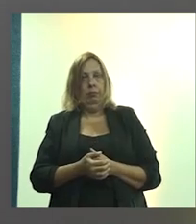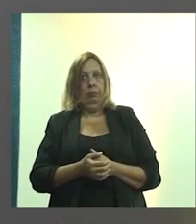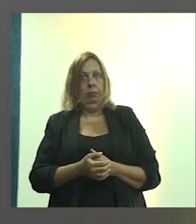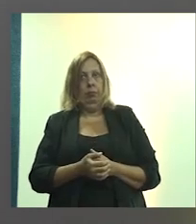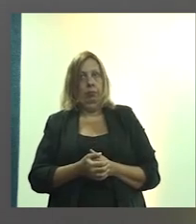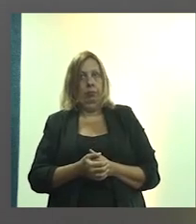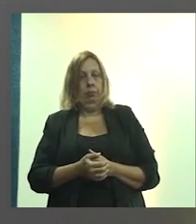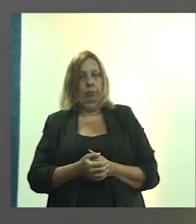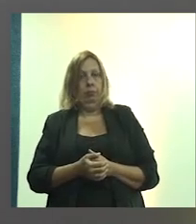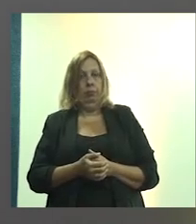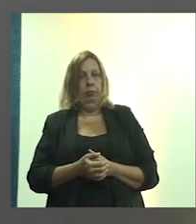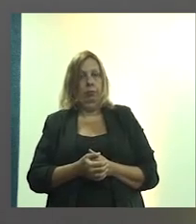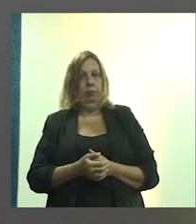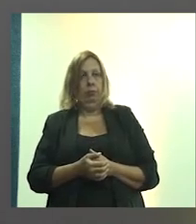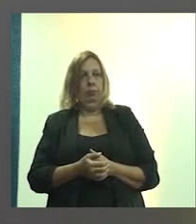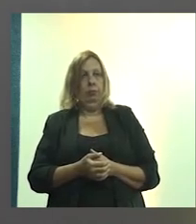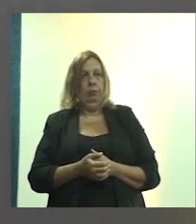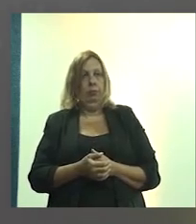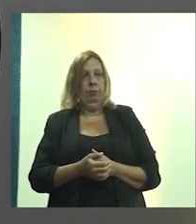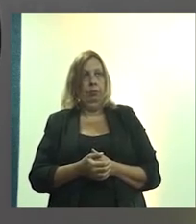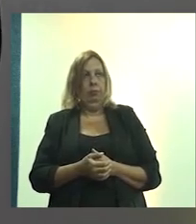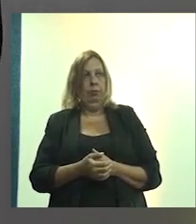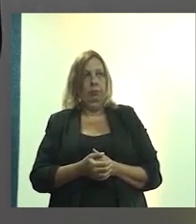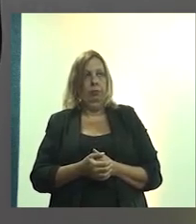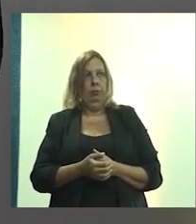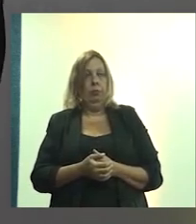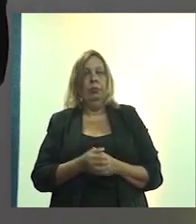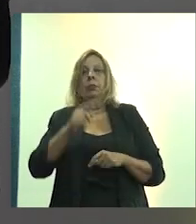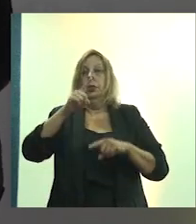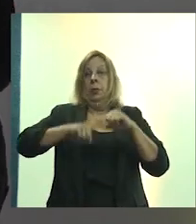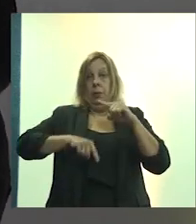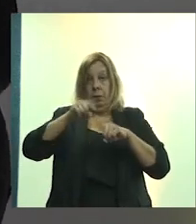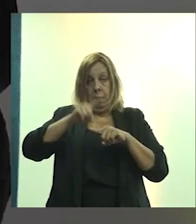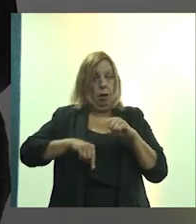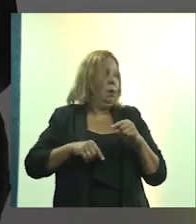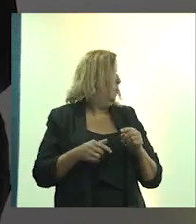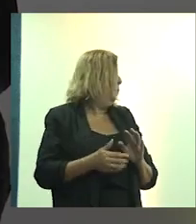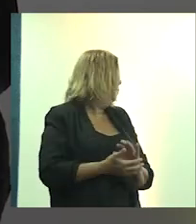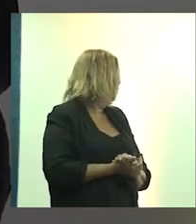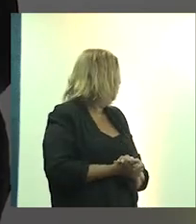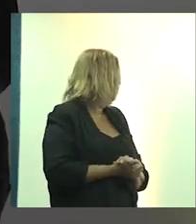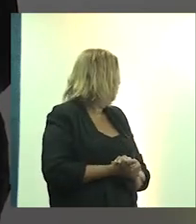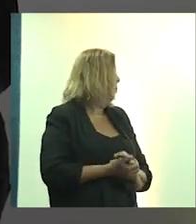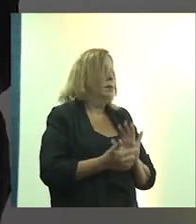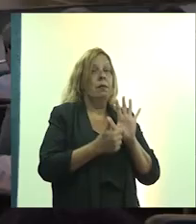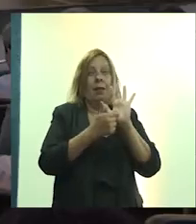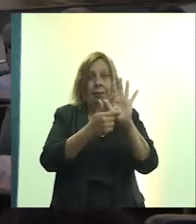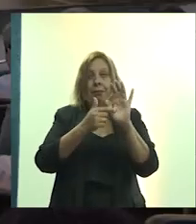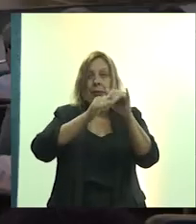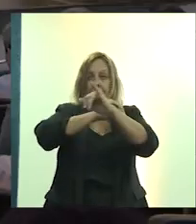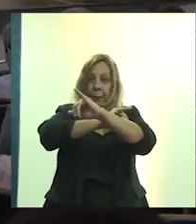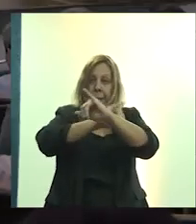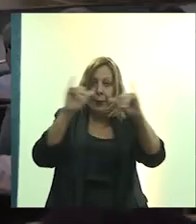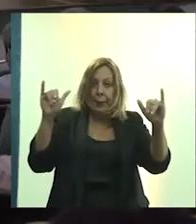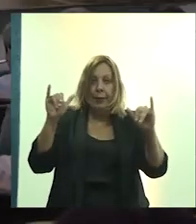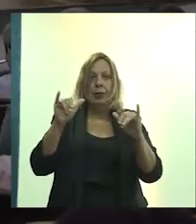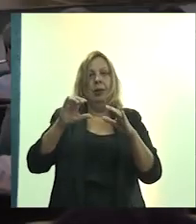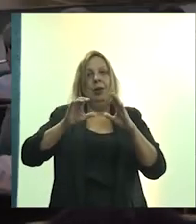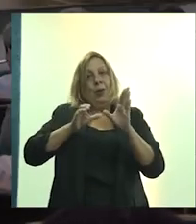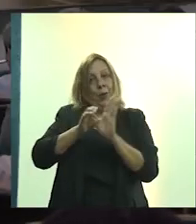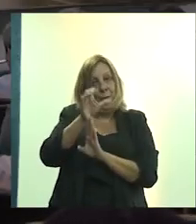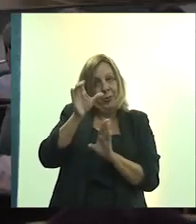Esse são os... o material promocional, enfim, que a gente desenvolveu lá no Conselho.